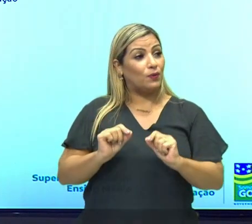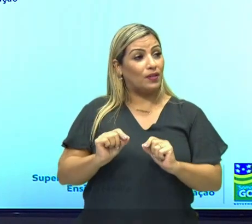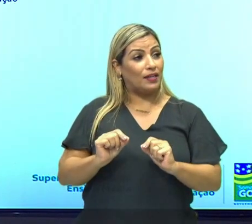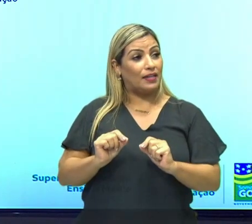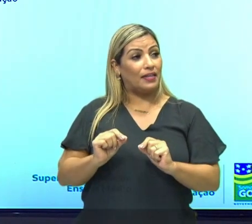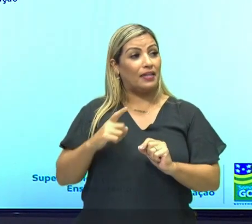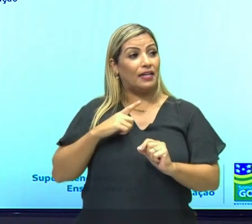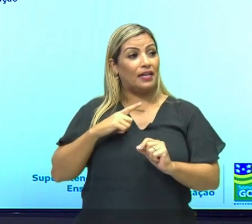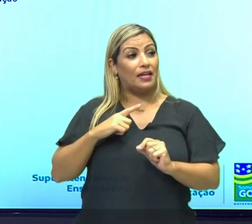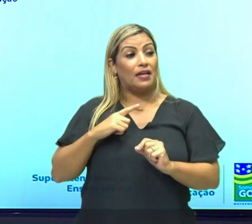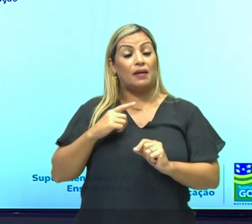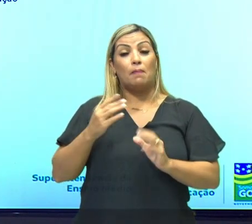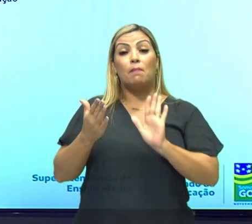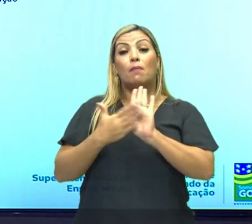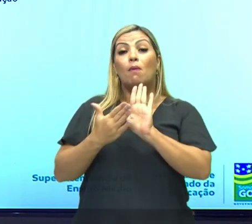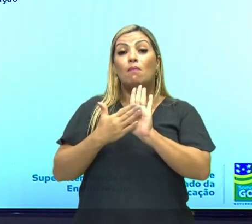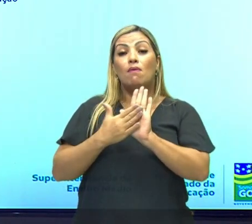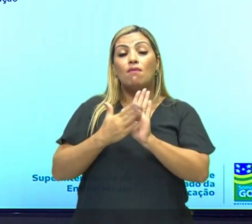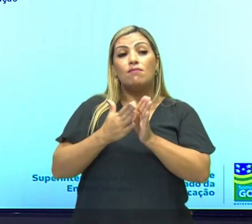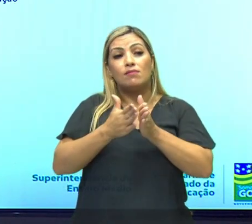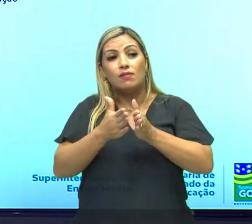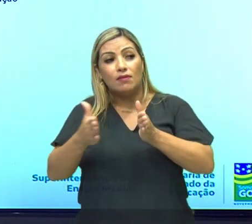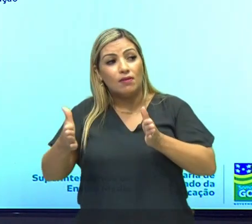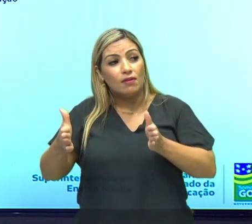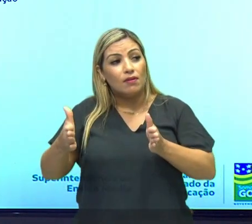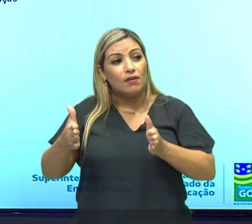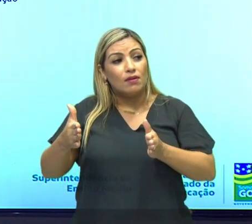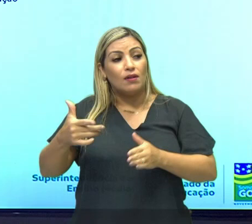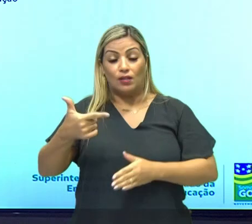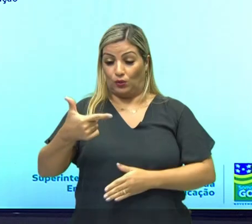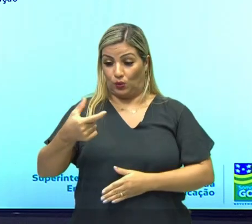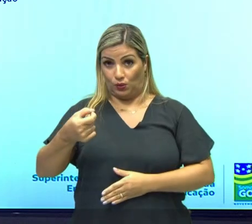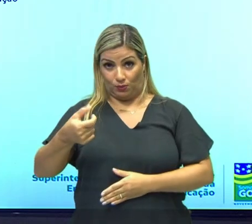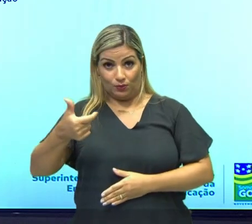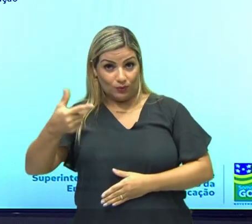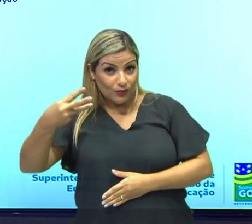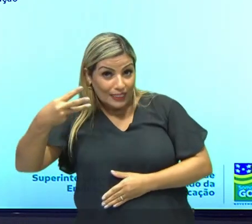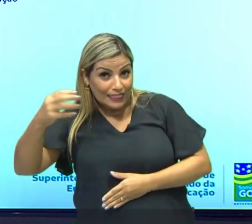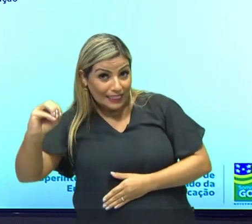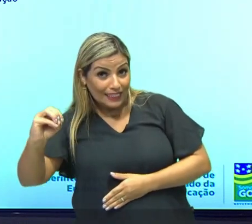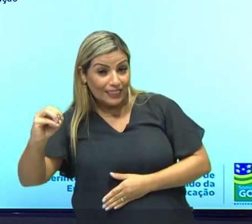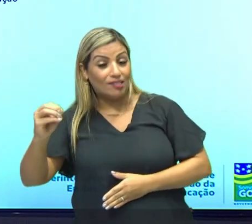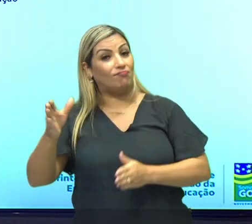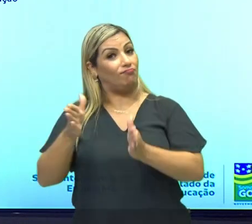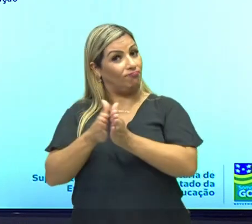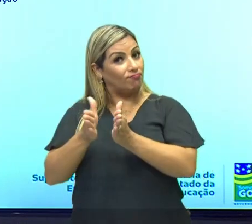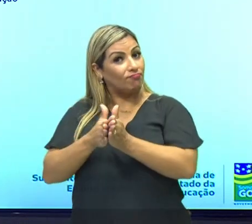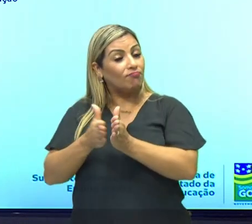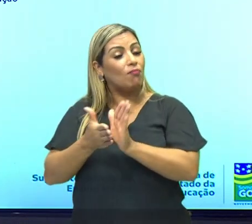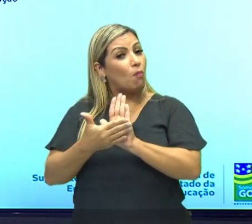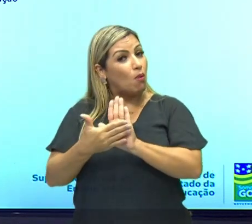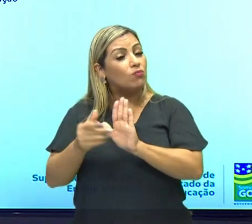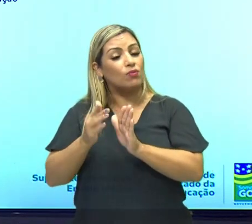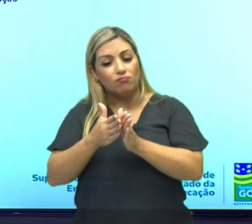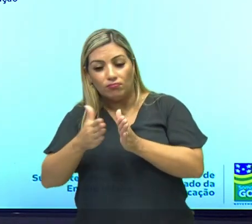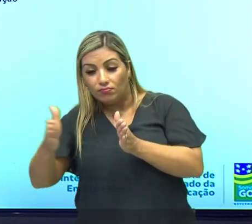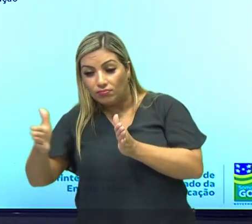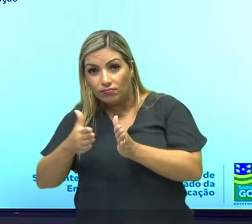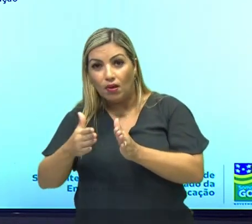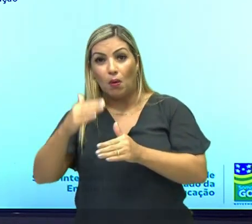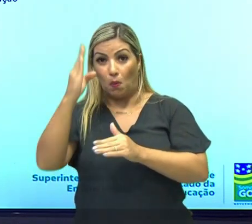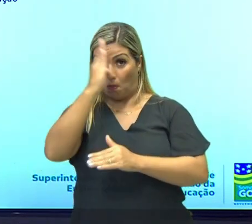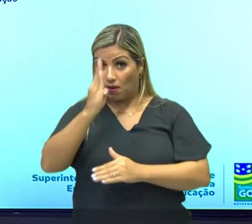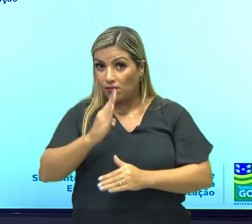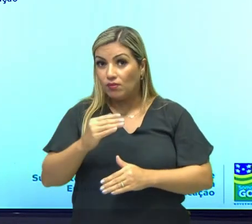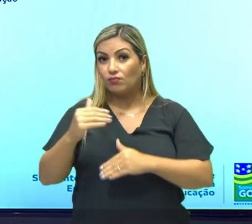Isso aqui é a previsão para 2030. Você está enxergando aqui que a previsão é que o Brasil vai, cada